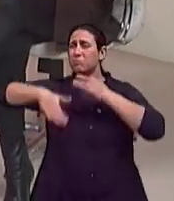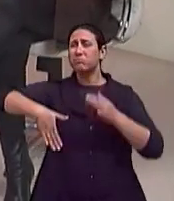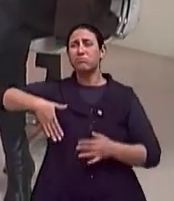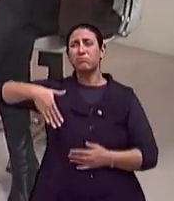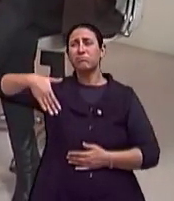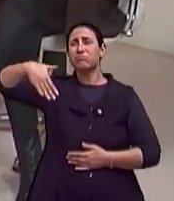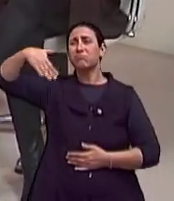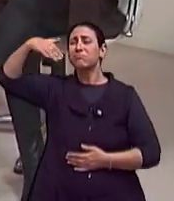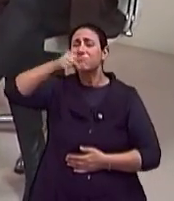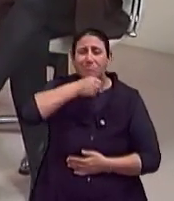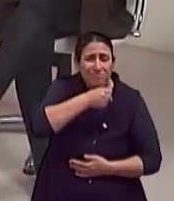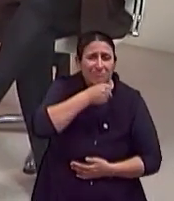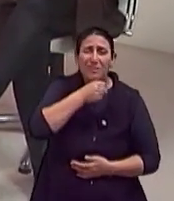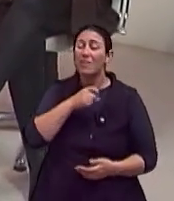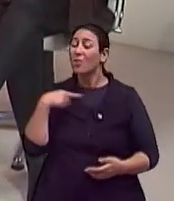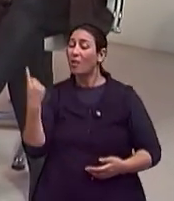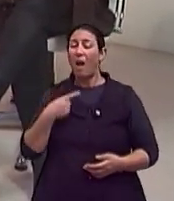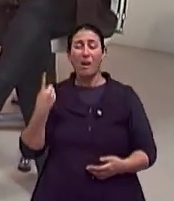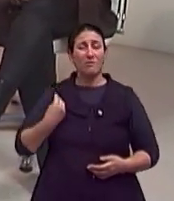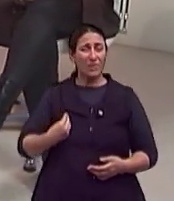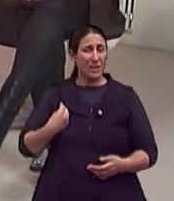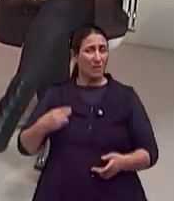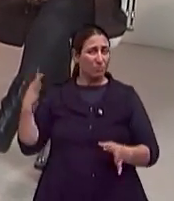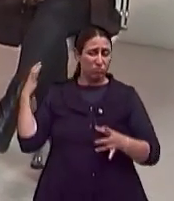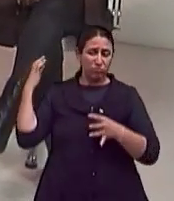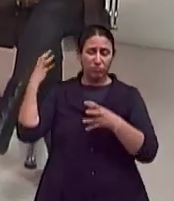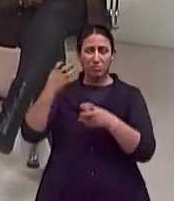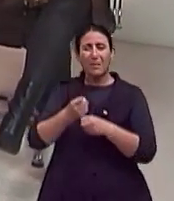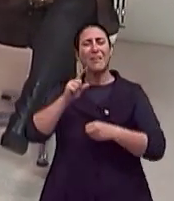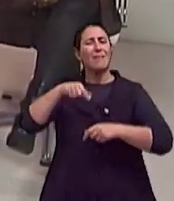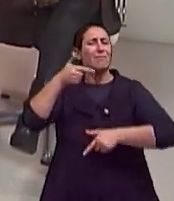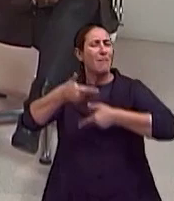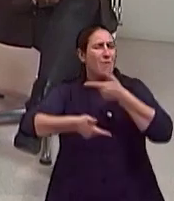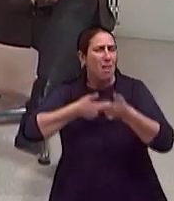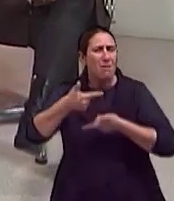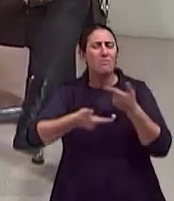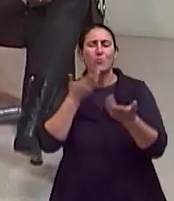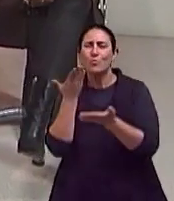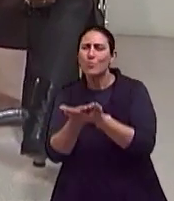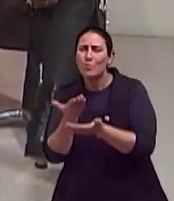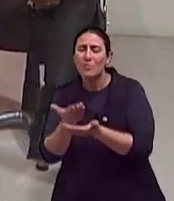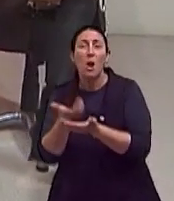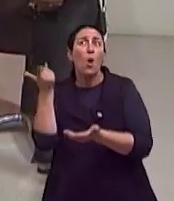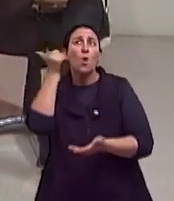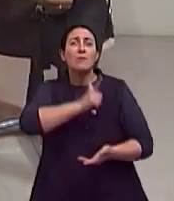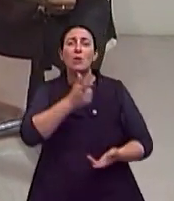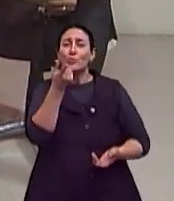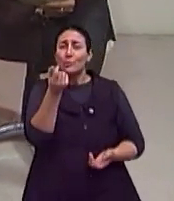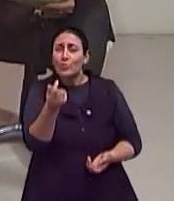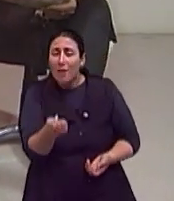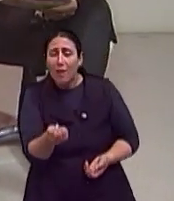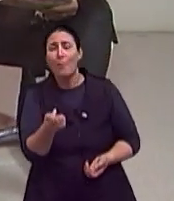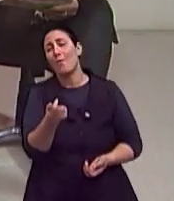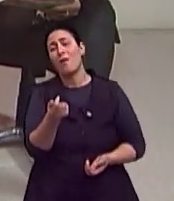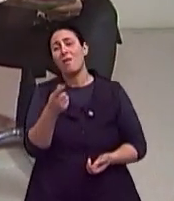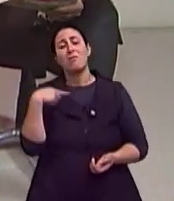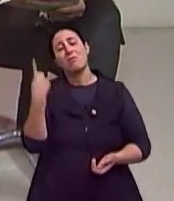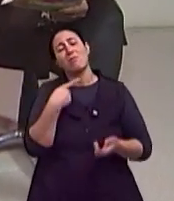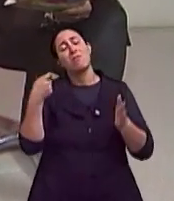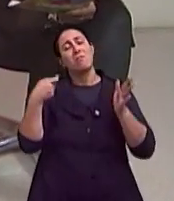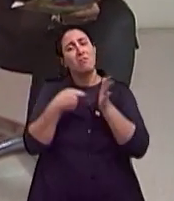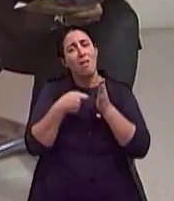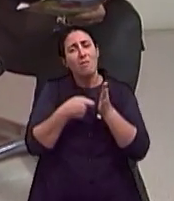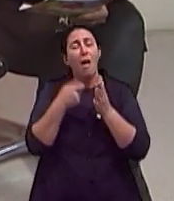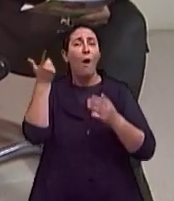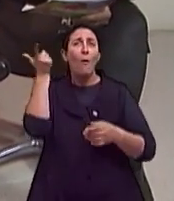nós passamos toda essa trajetória, trabalhando, estudando, tentando ganhar dinheiro, tentando ser alguém no meio